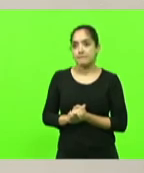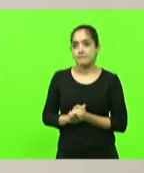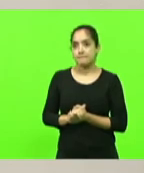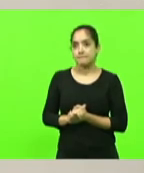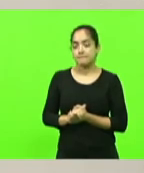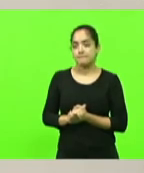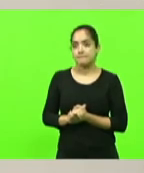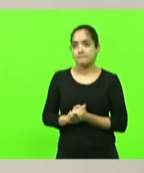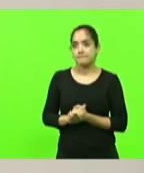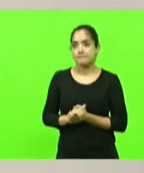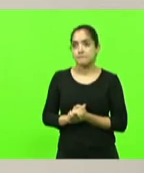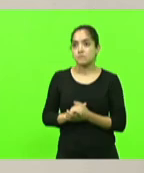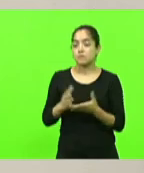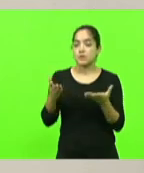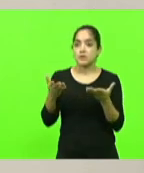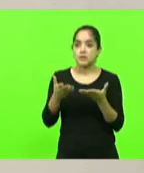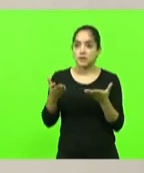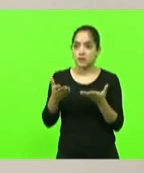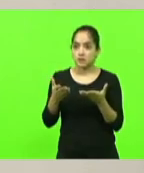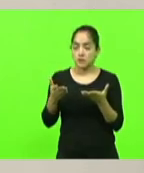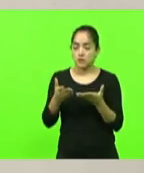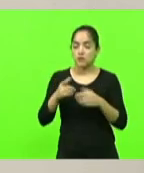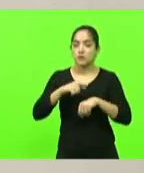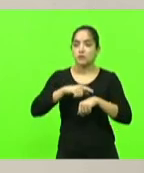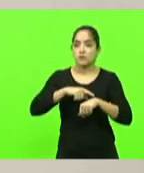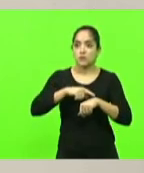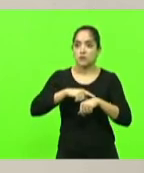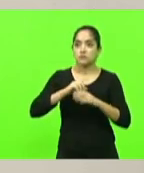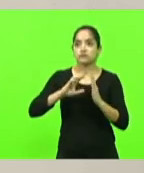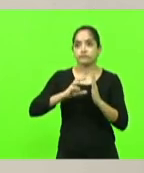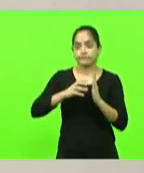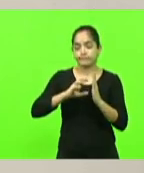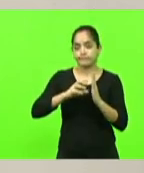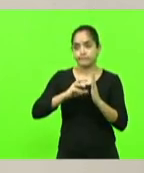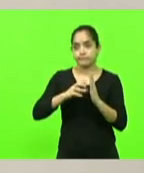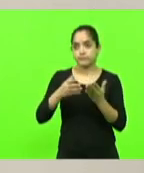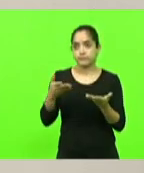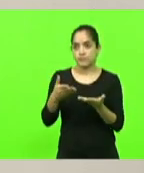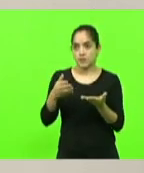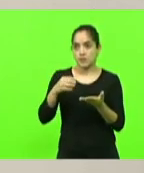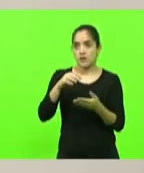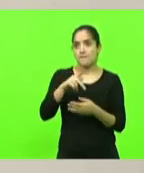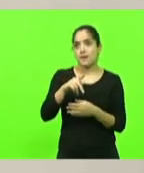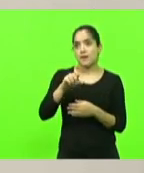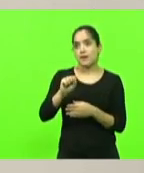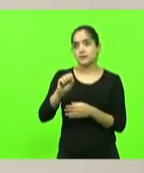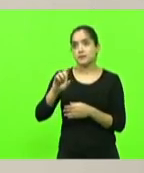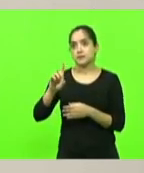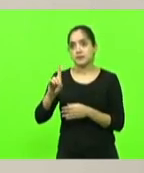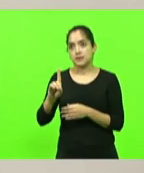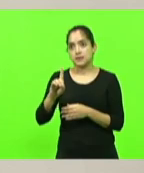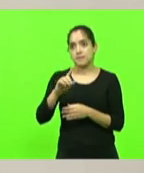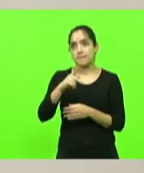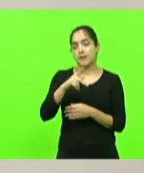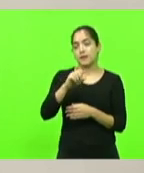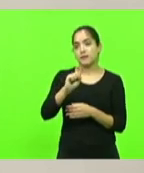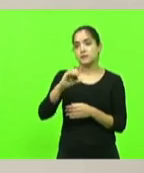e para finalizar o horário destinado aos partidos políticos o bloco PSD PSC